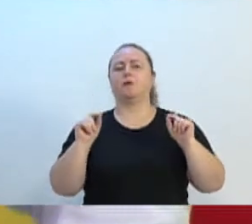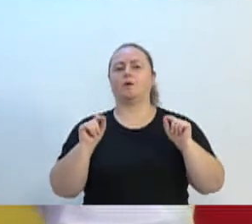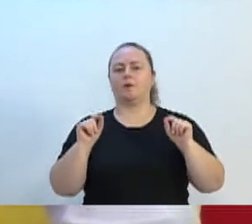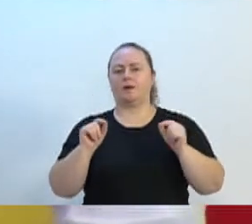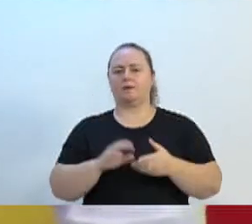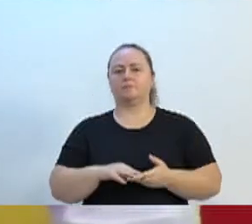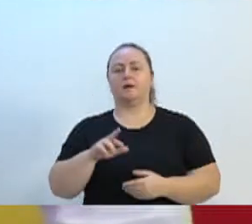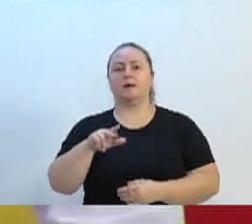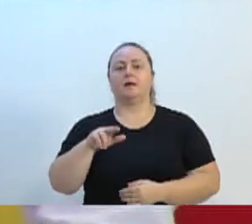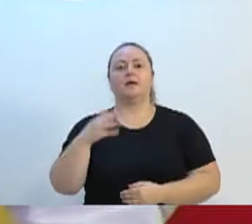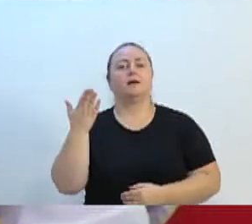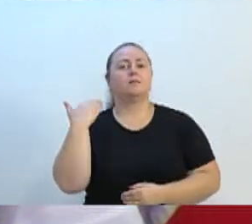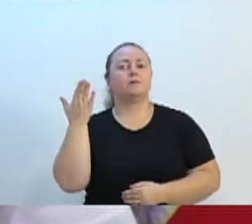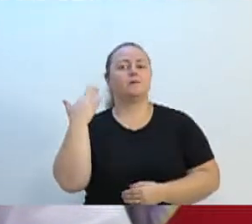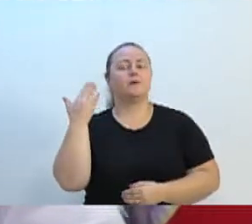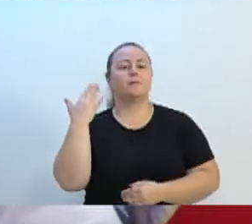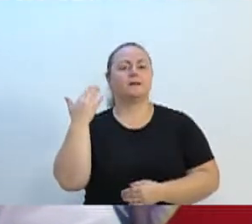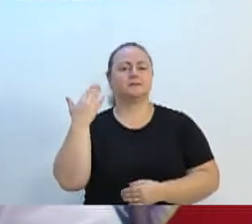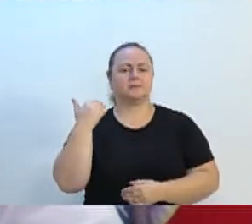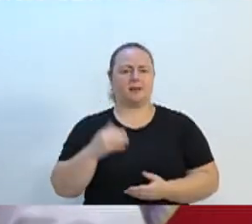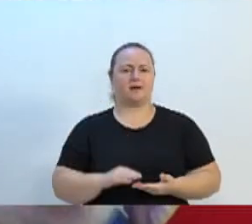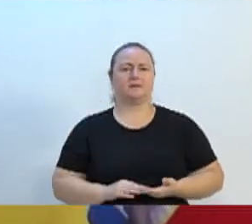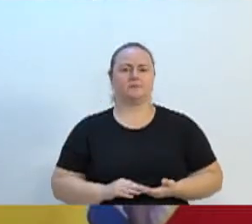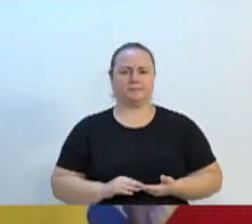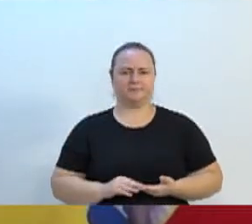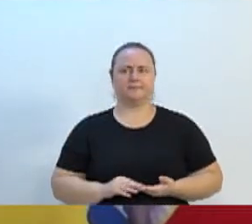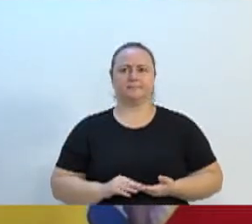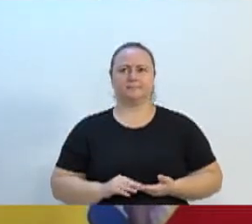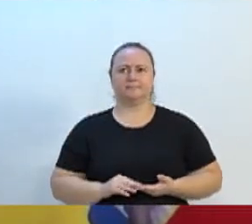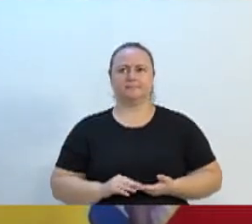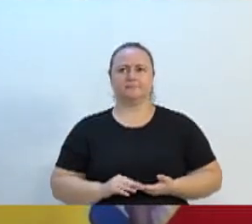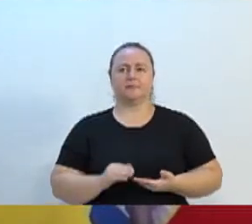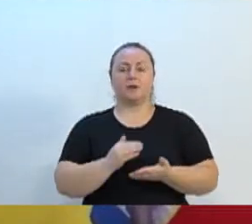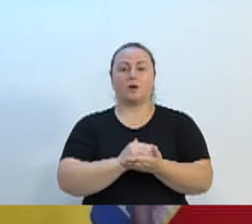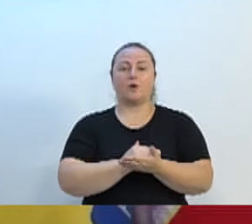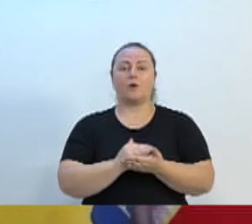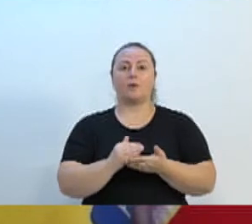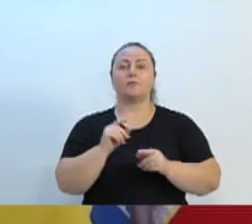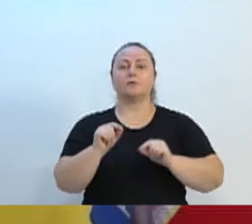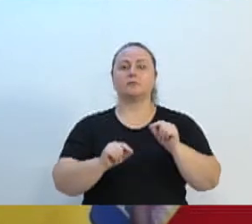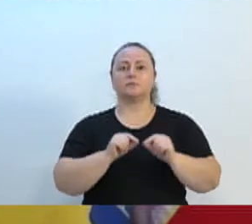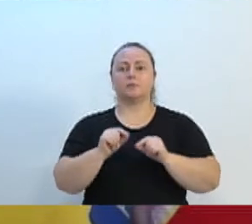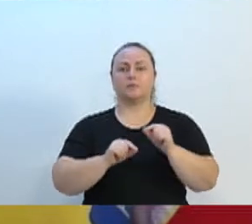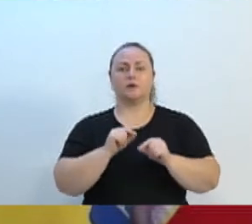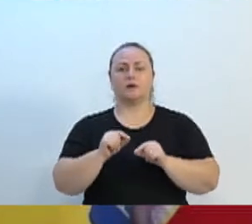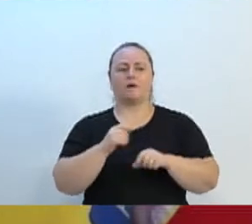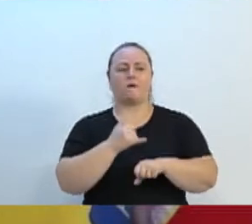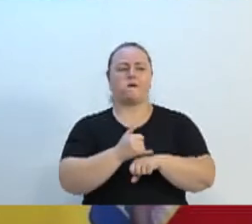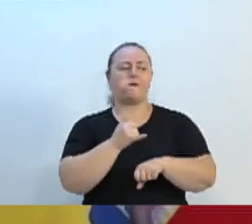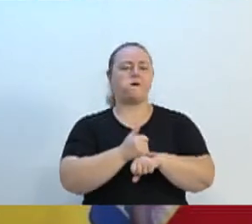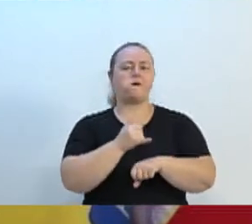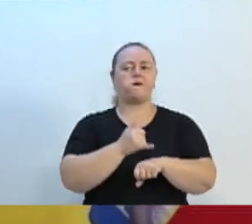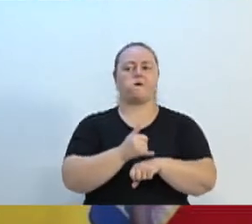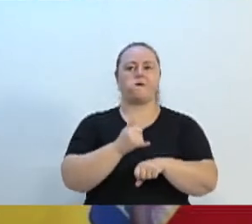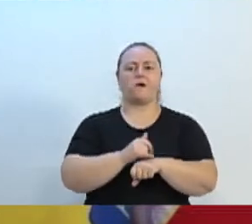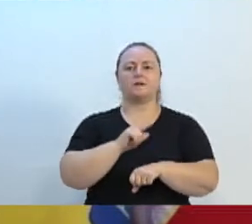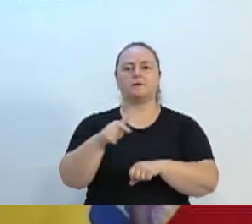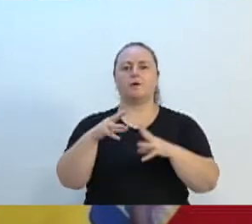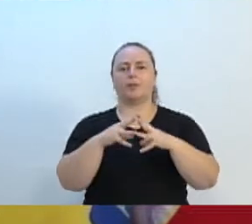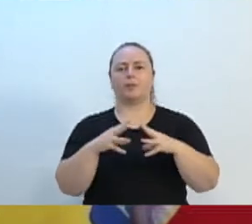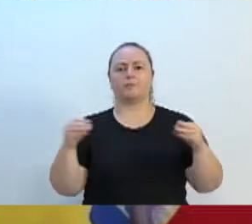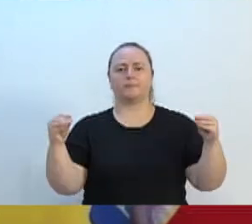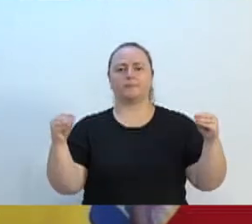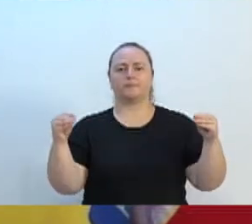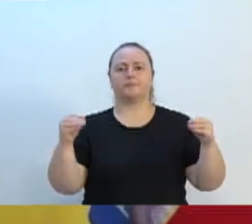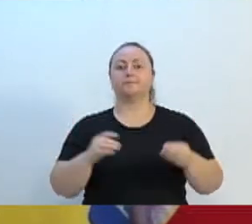aconteceu em alguns governos passados, que começaram a piquetear a via para enganar a população e depois sumiram. Depois